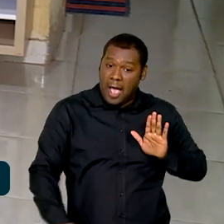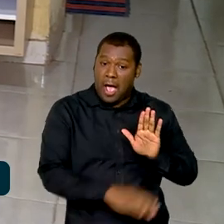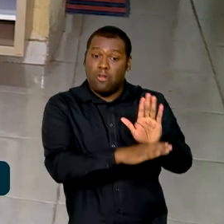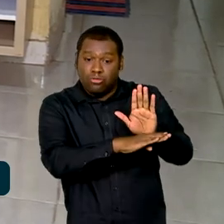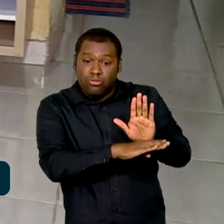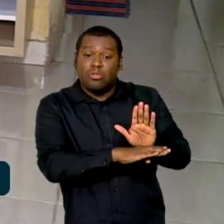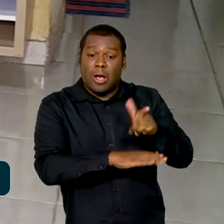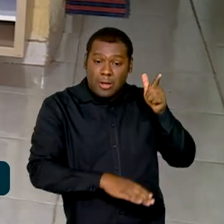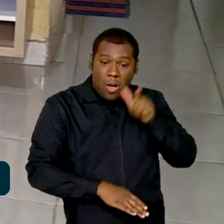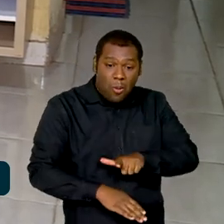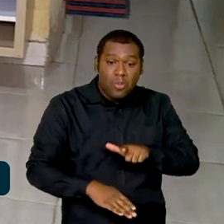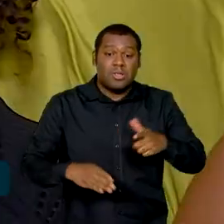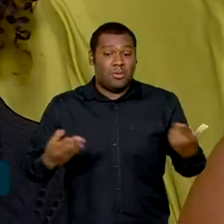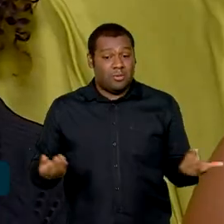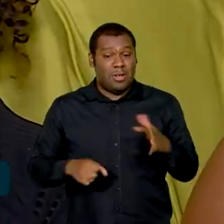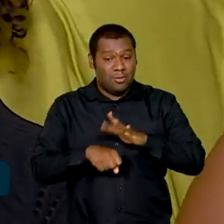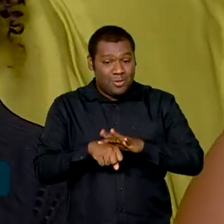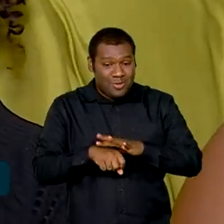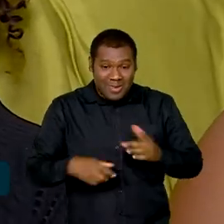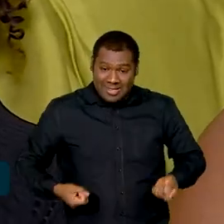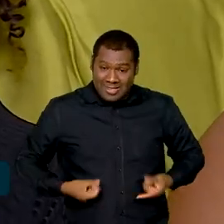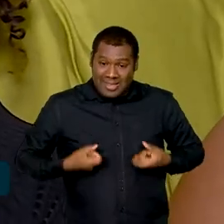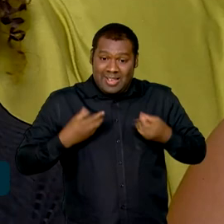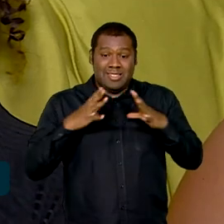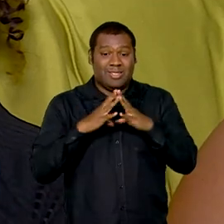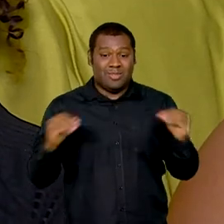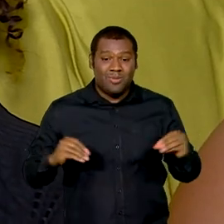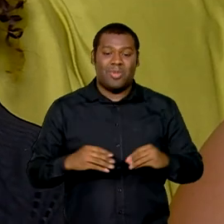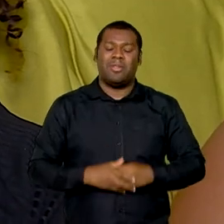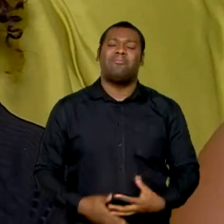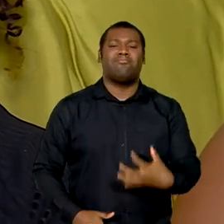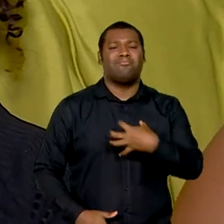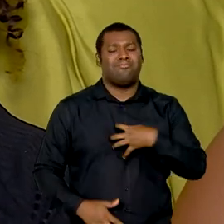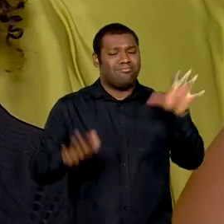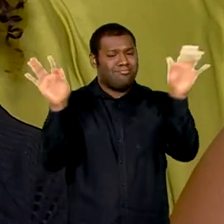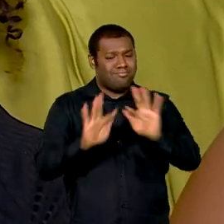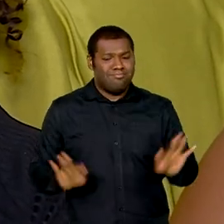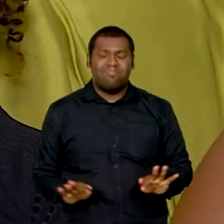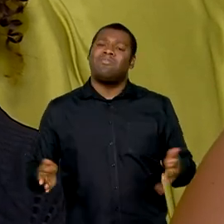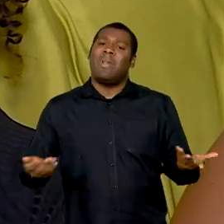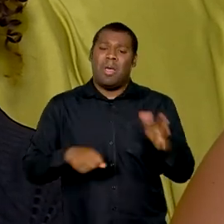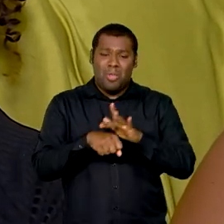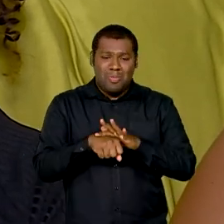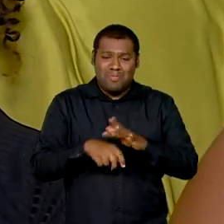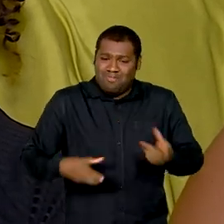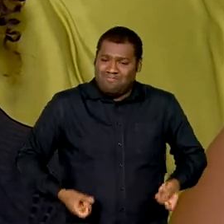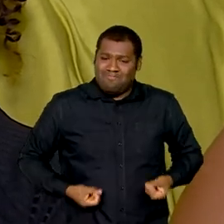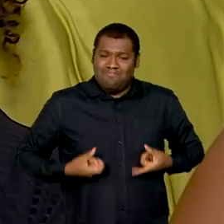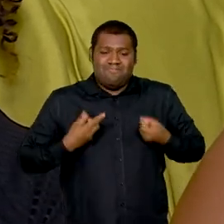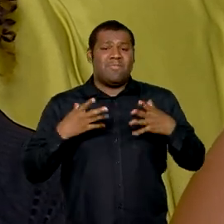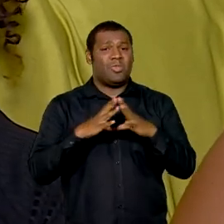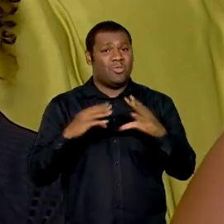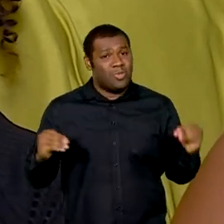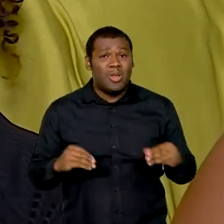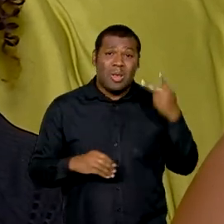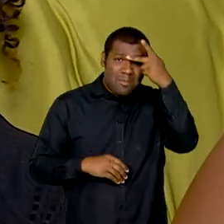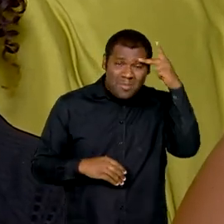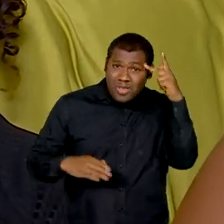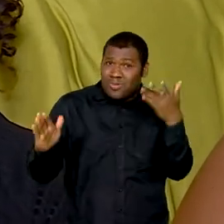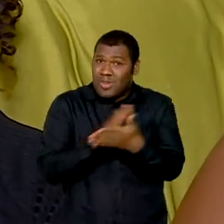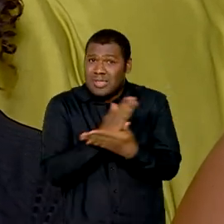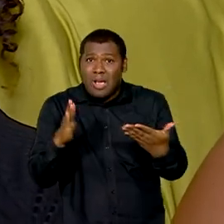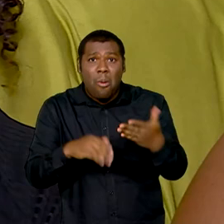que ela comemora agora. Eu fico feliz que eu consegui vencer essa doença, porque tem gente que não